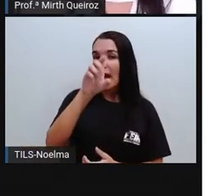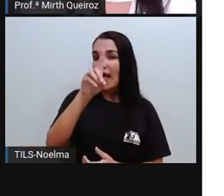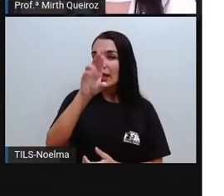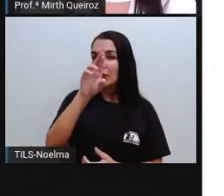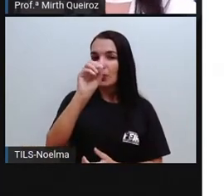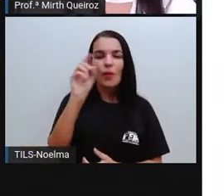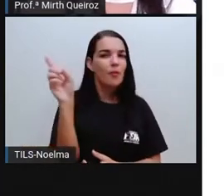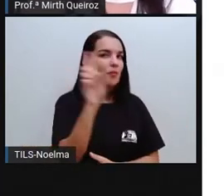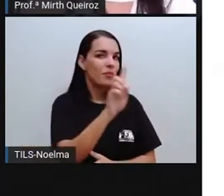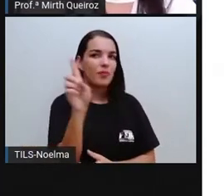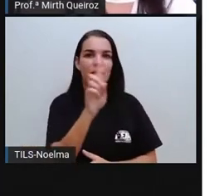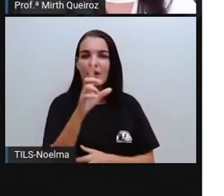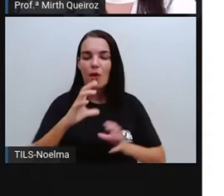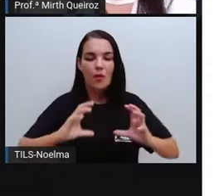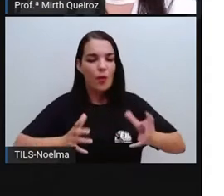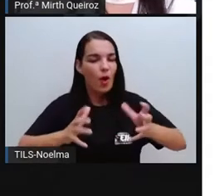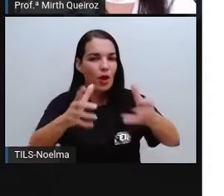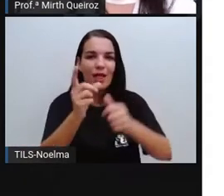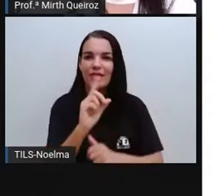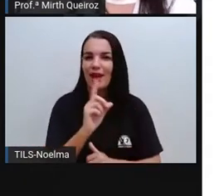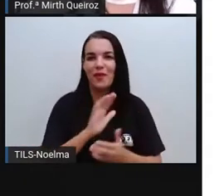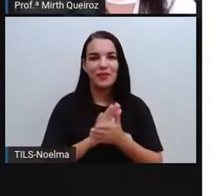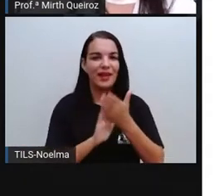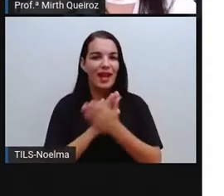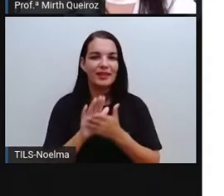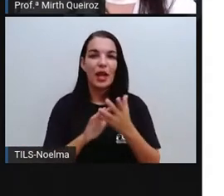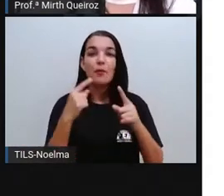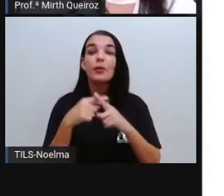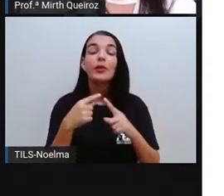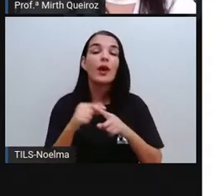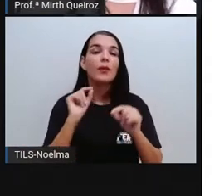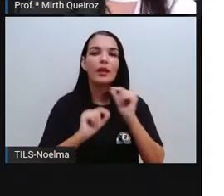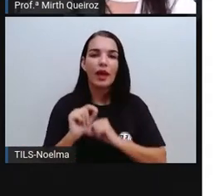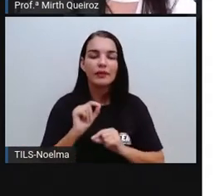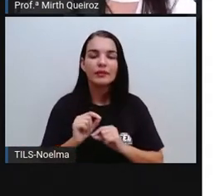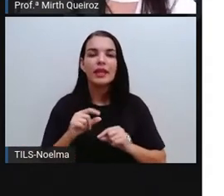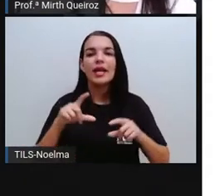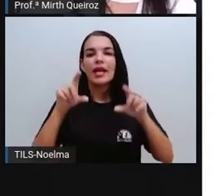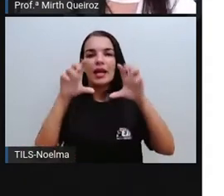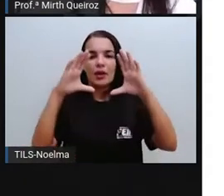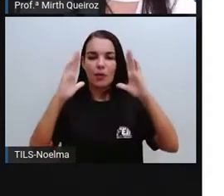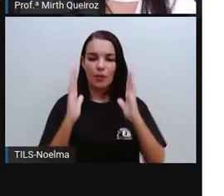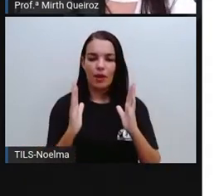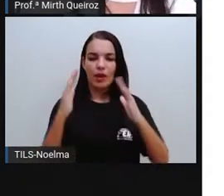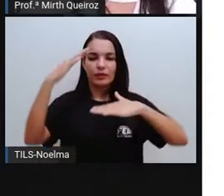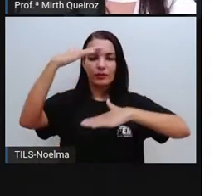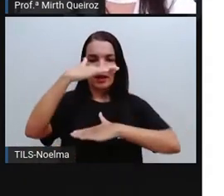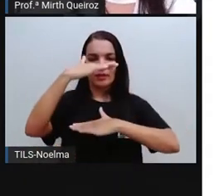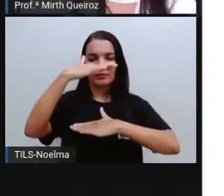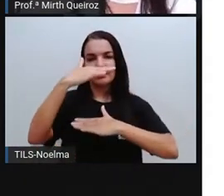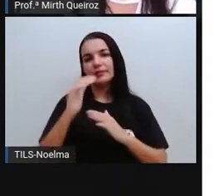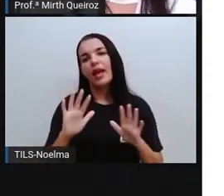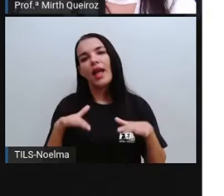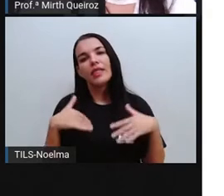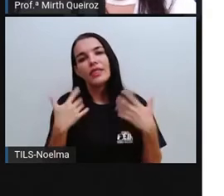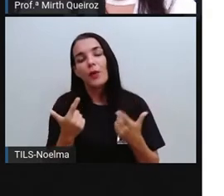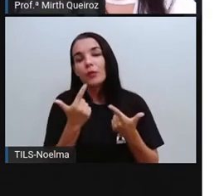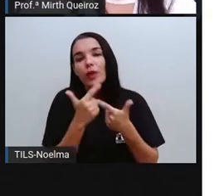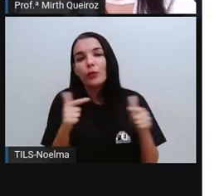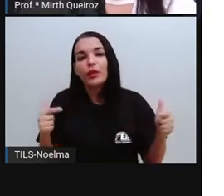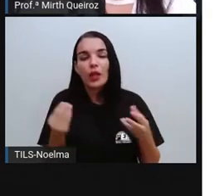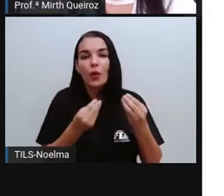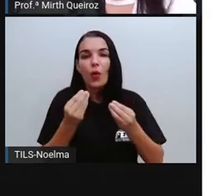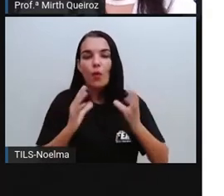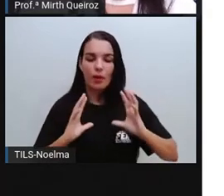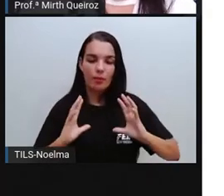em seu corpo ali, né? No que compõe essa figura tridimensional, nenhum lado que é arredondado, né?